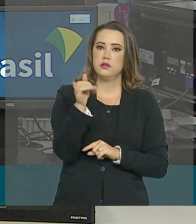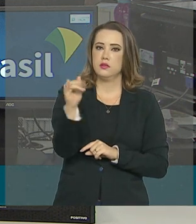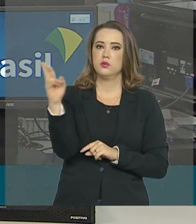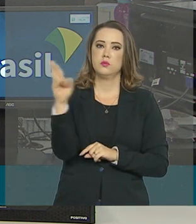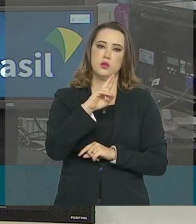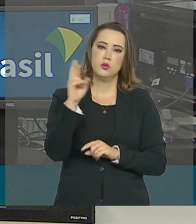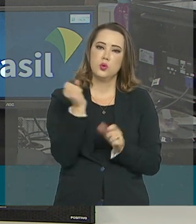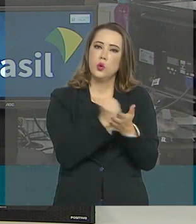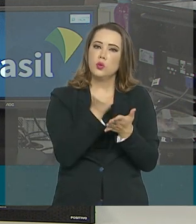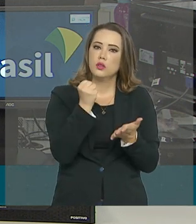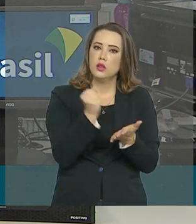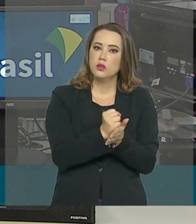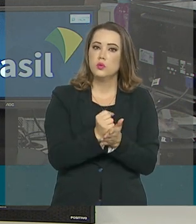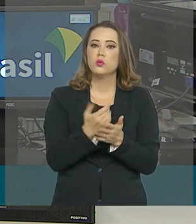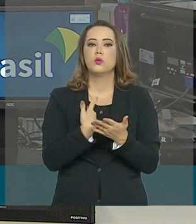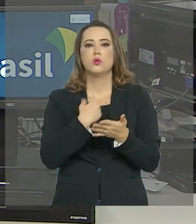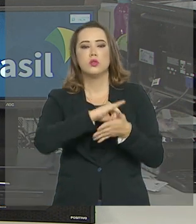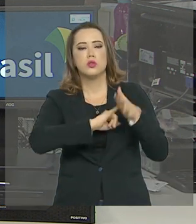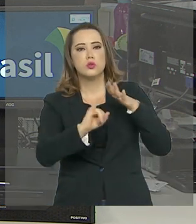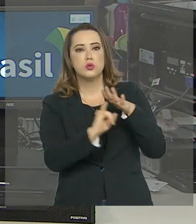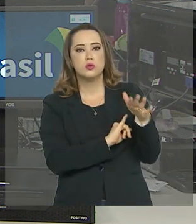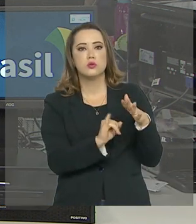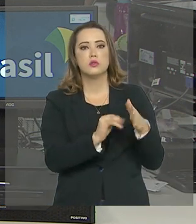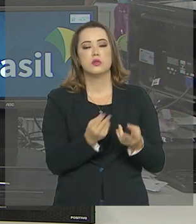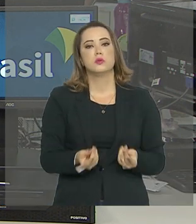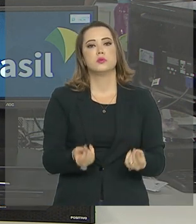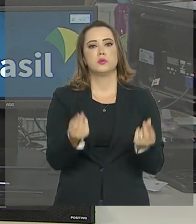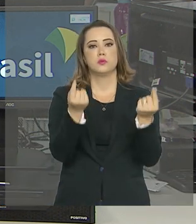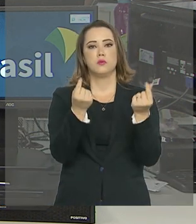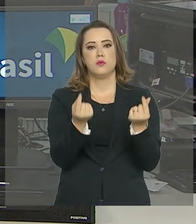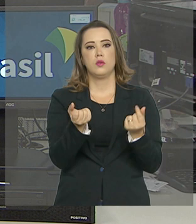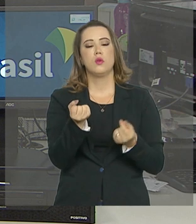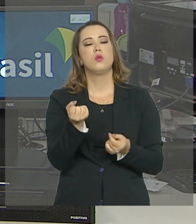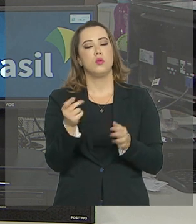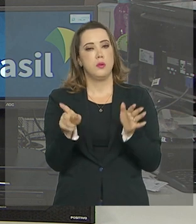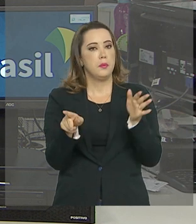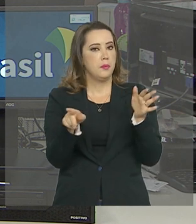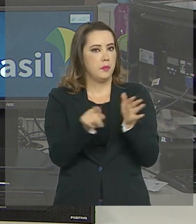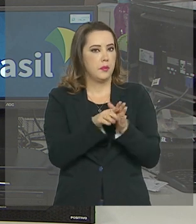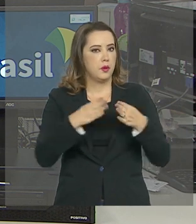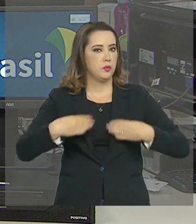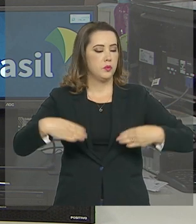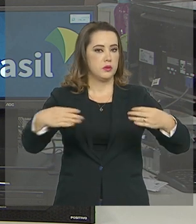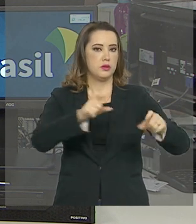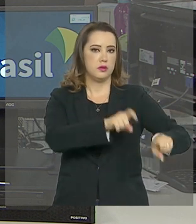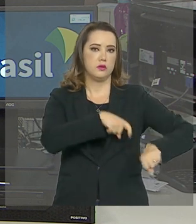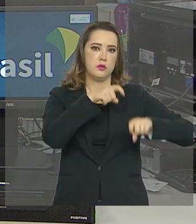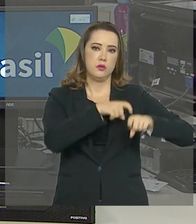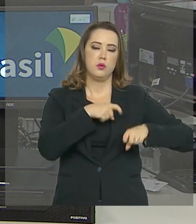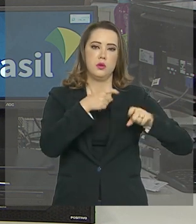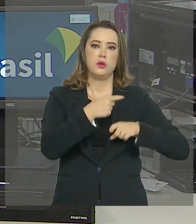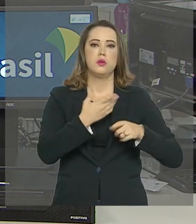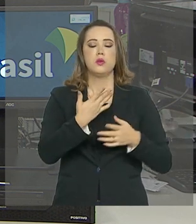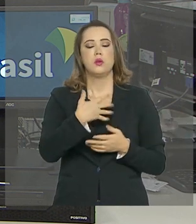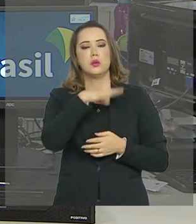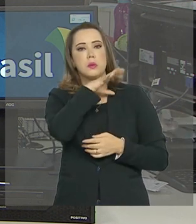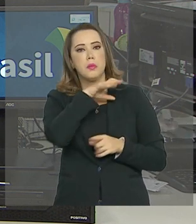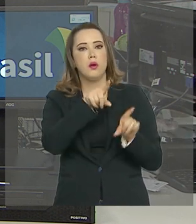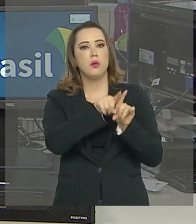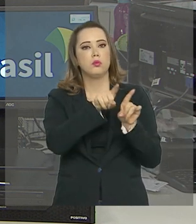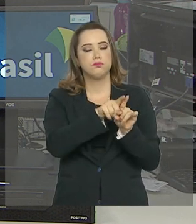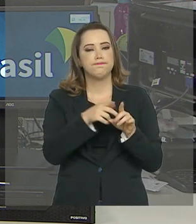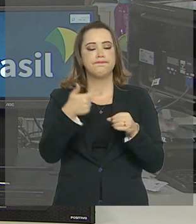em contratações junto a instituições financeiras. Os dados são do Ministério da Agricultura, Pecuária e